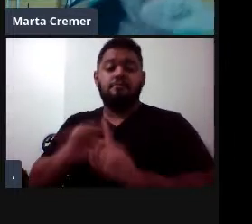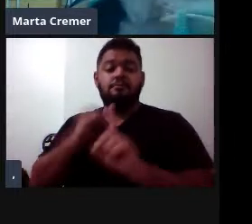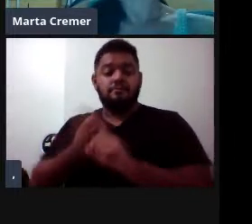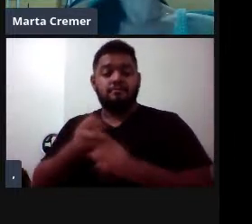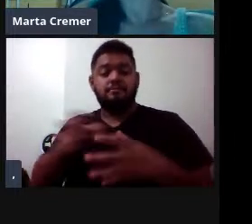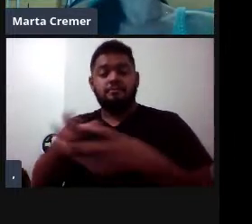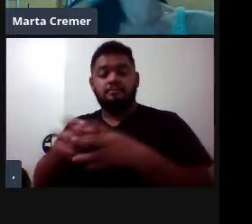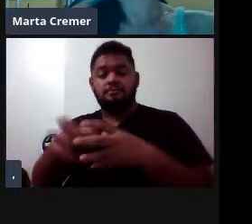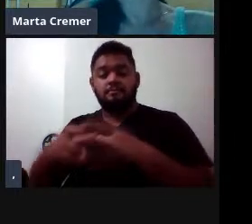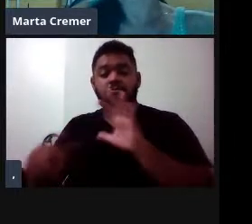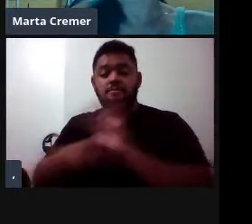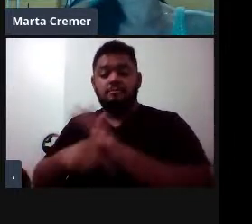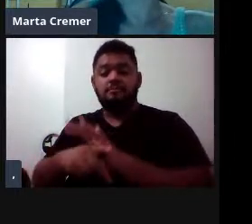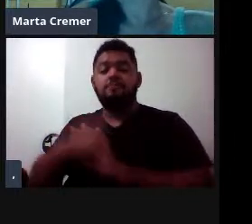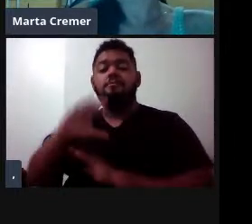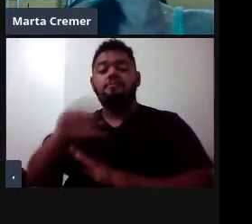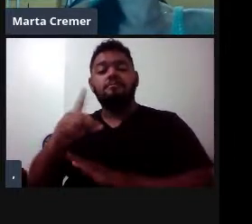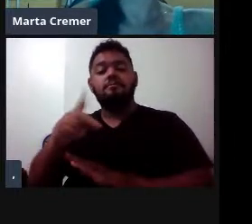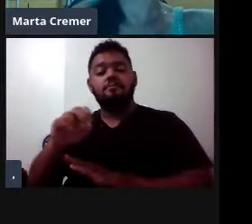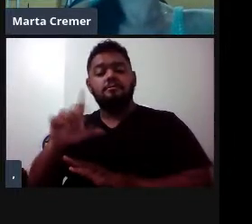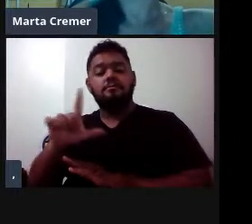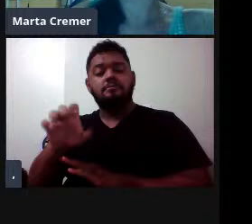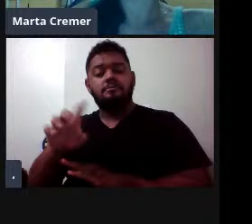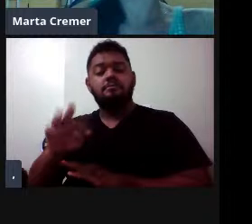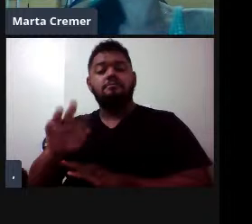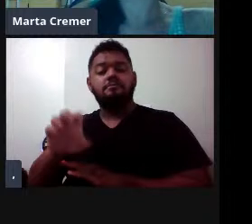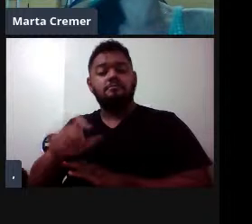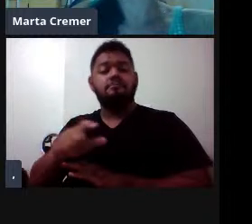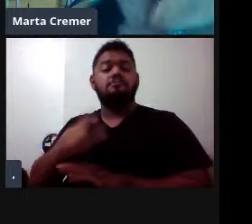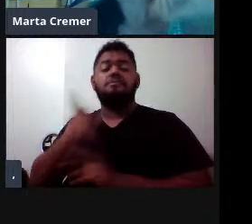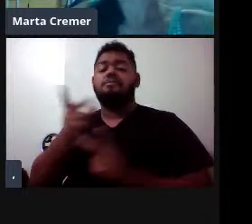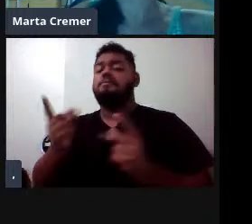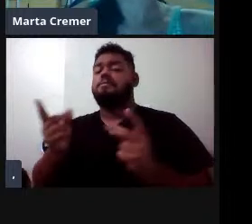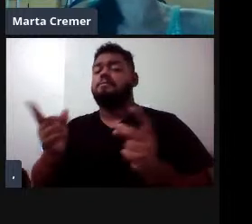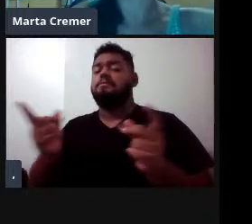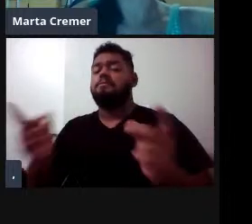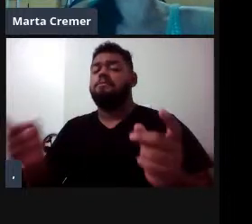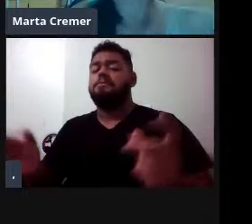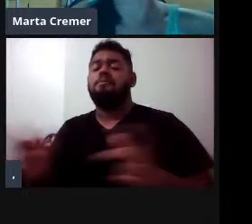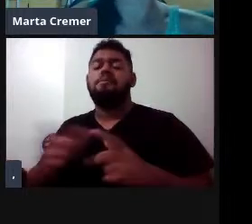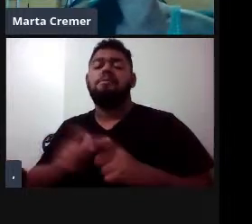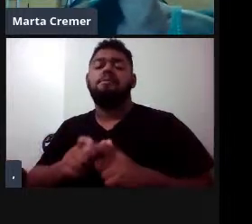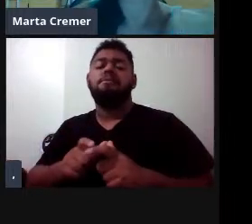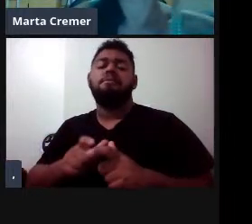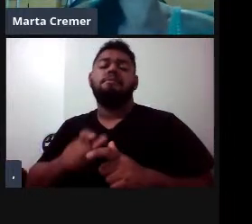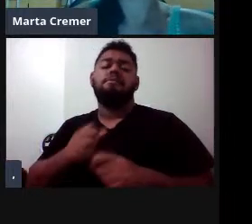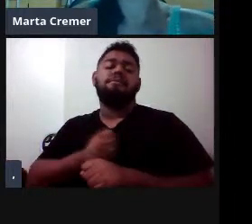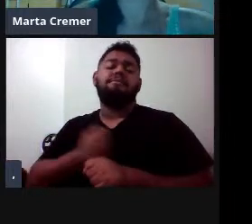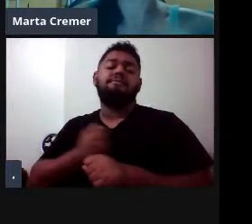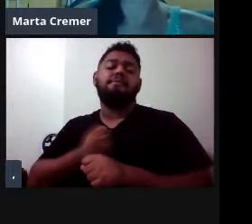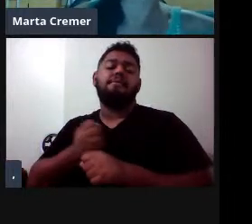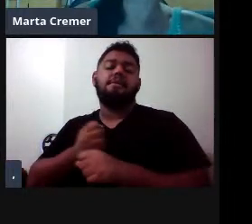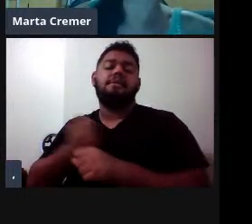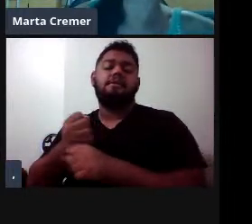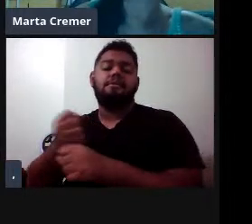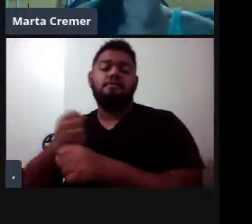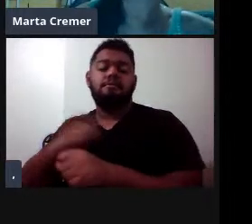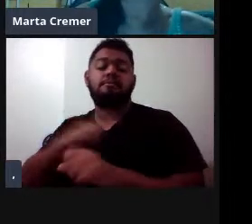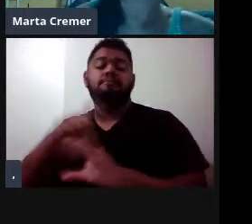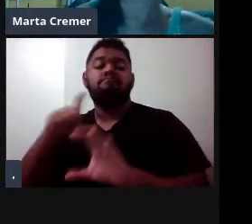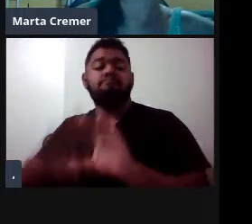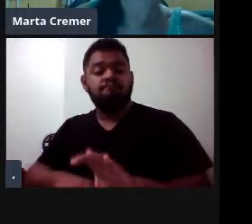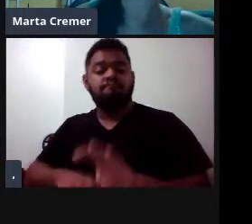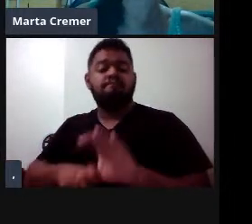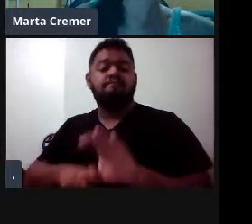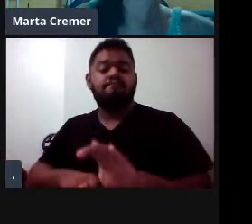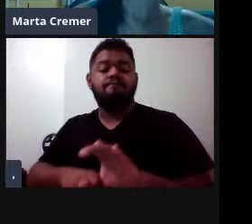de cachalotes, os animais levam muito tempo para amadurecer, macho, por exemplo, para ficar adulto, isso aí leva vários anos, eles têm uma dependência muito grande